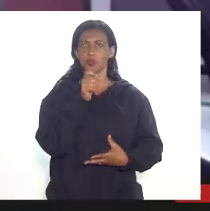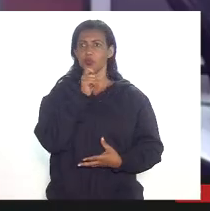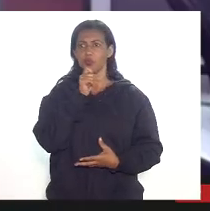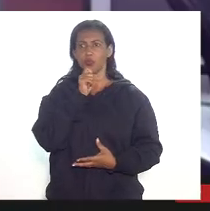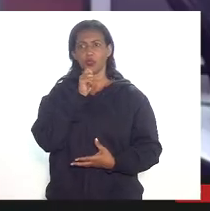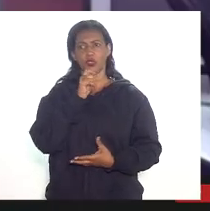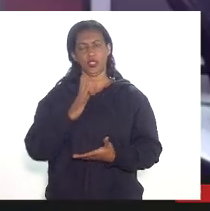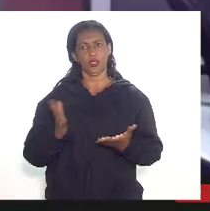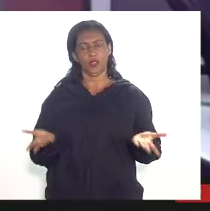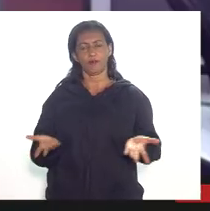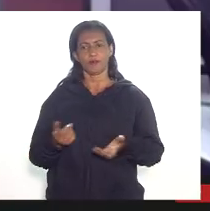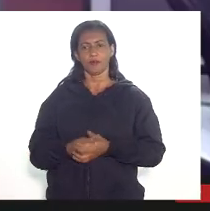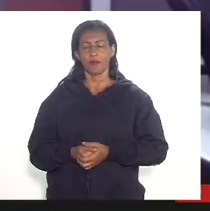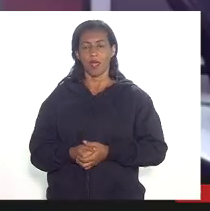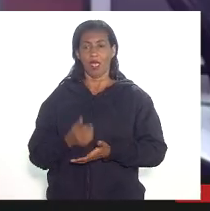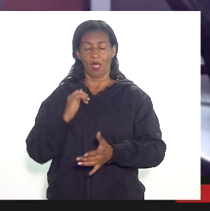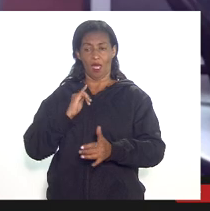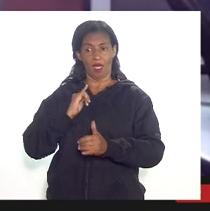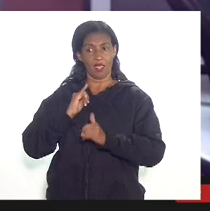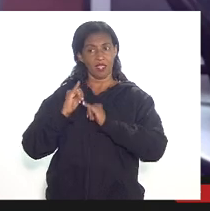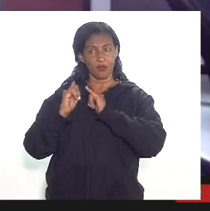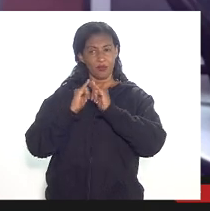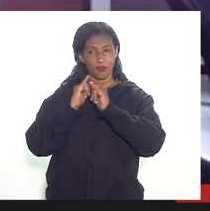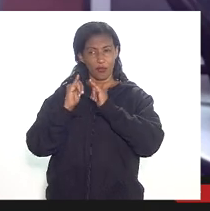não se tinha a informação